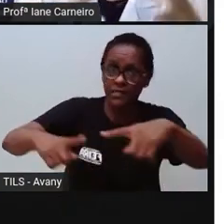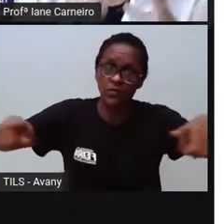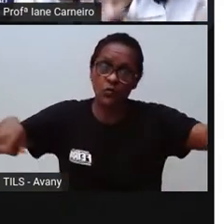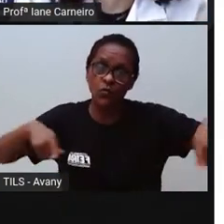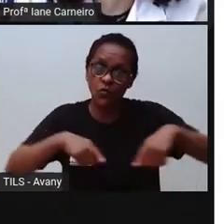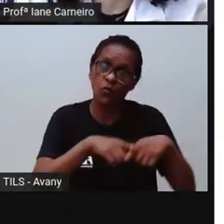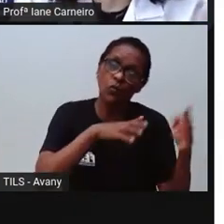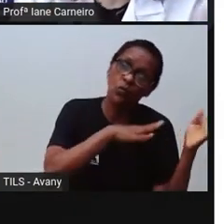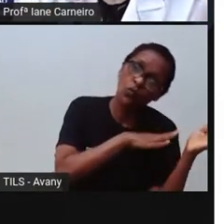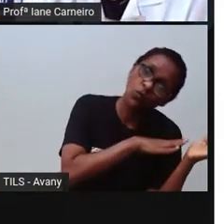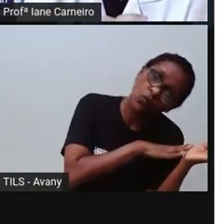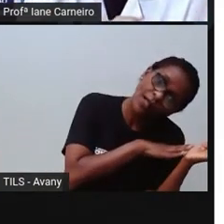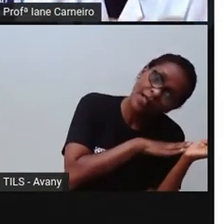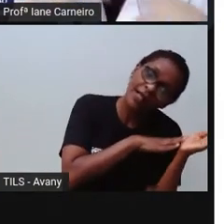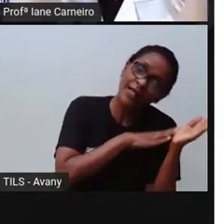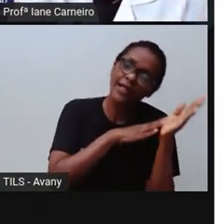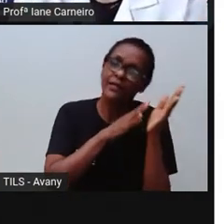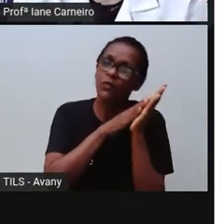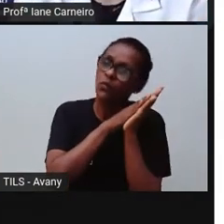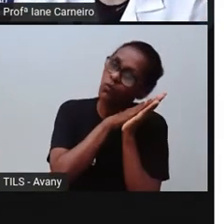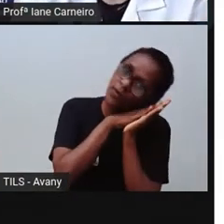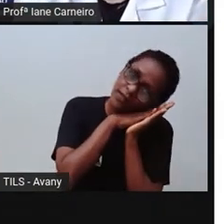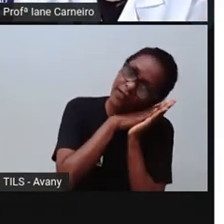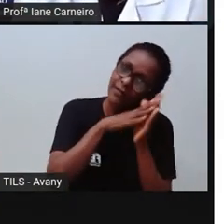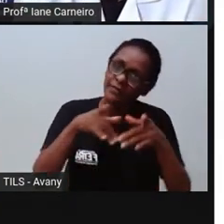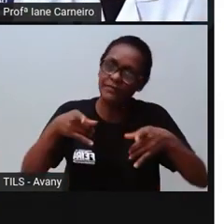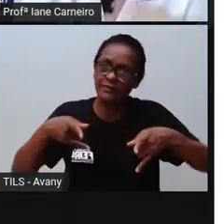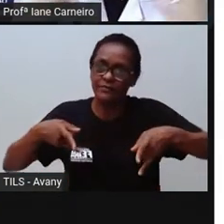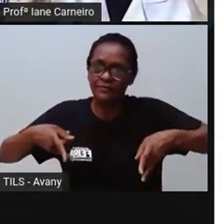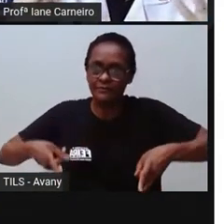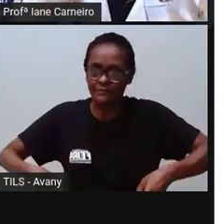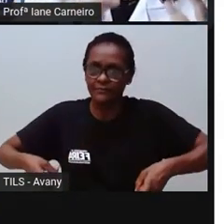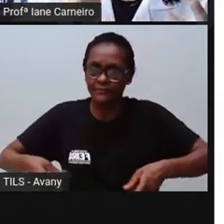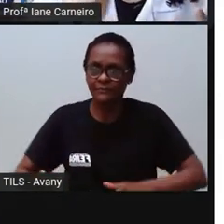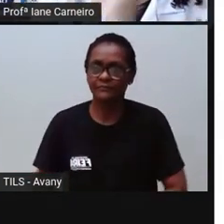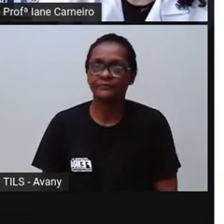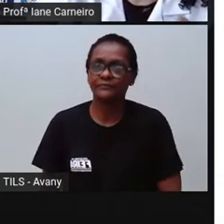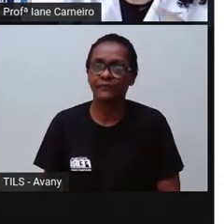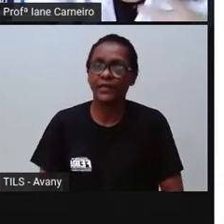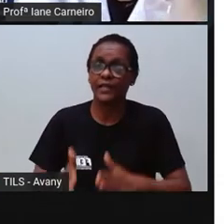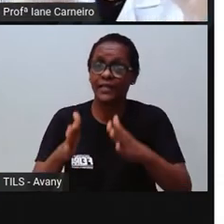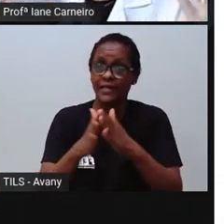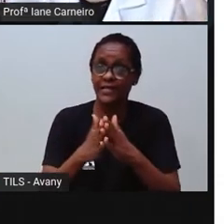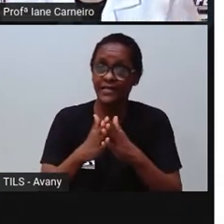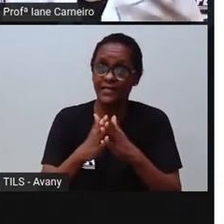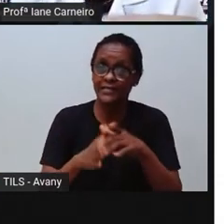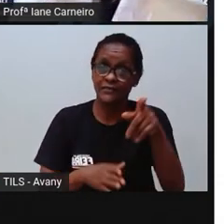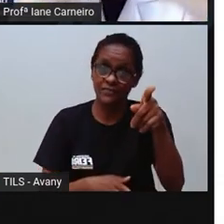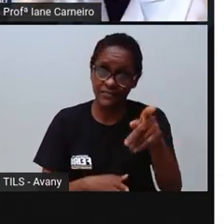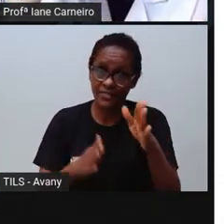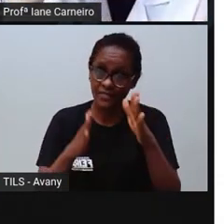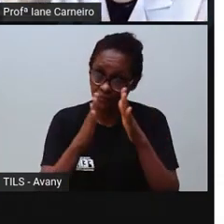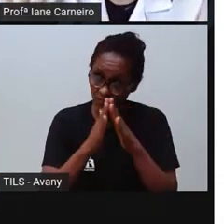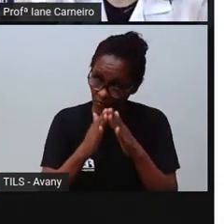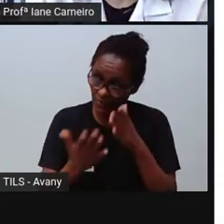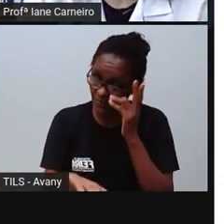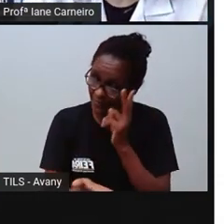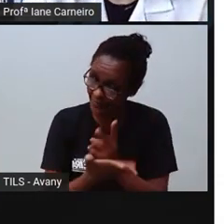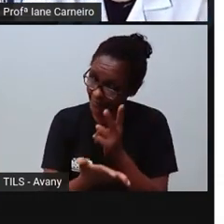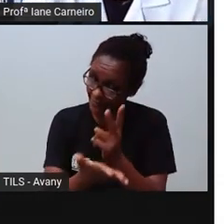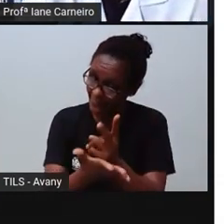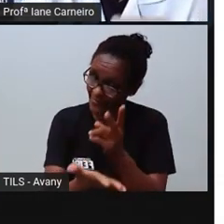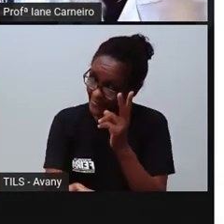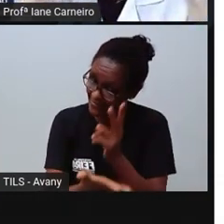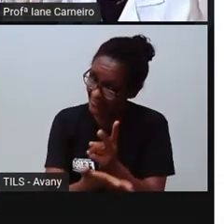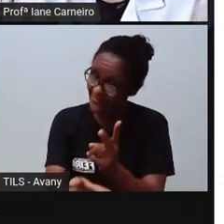segura, né, então, as vítimas a filha. Então, a casa é o lugar que a gente vai, que a gente desistiu, que gente vive,